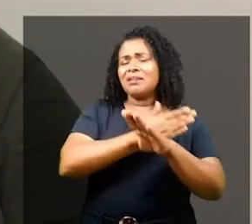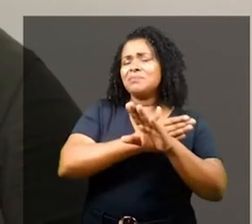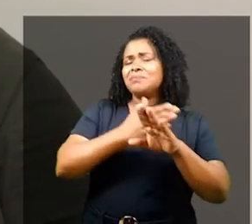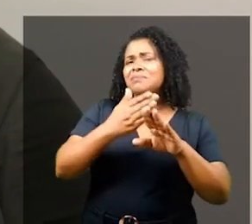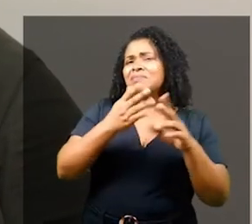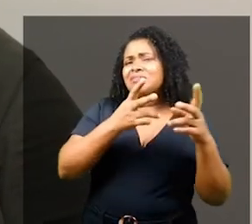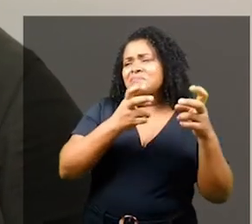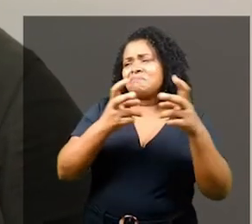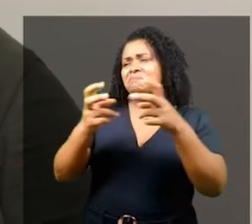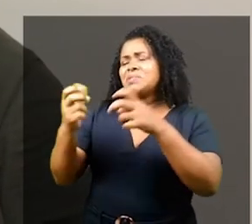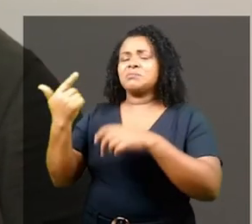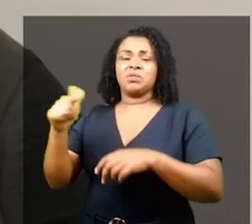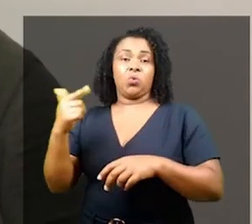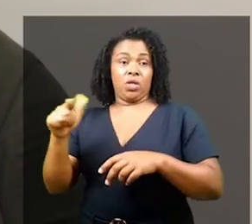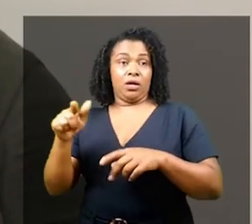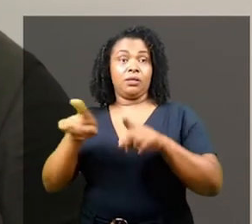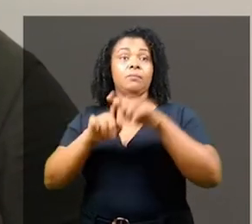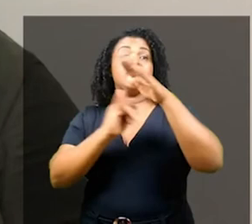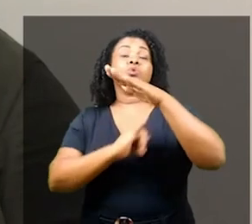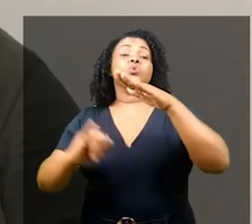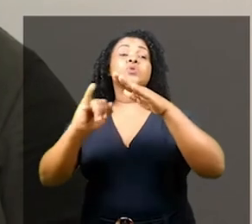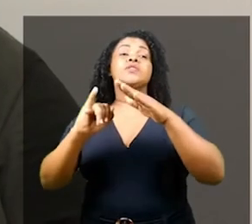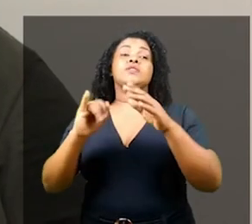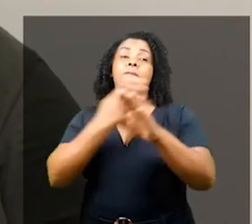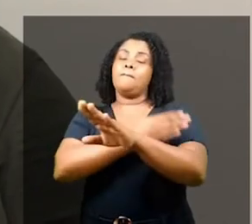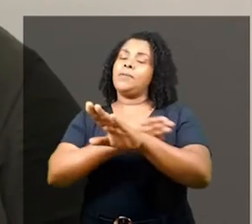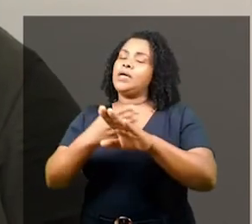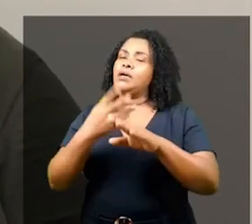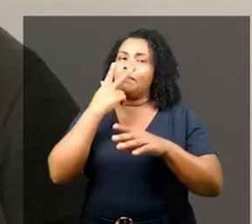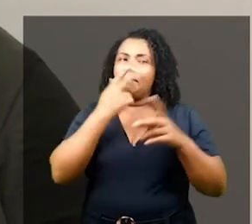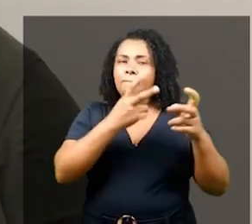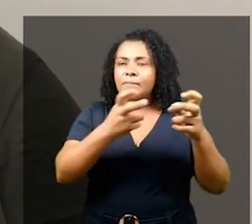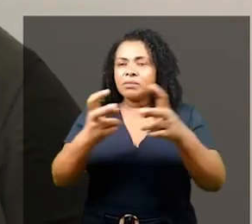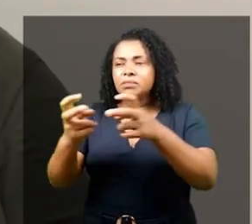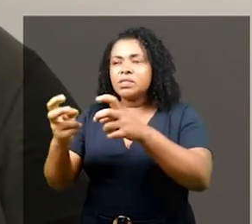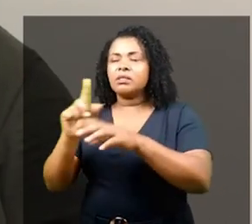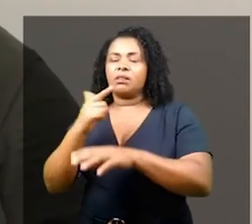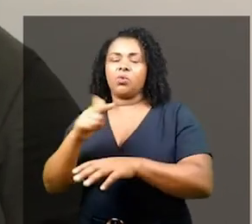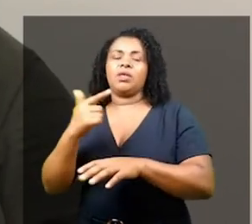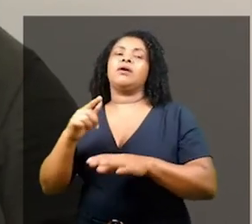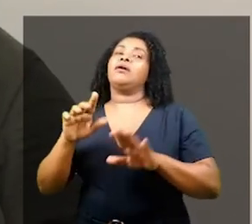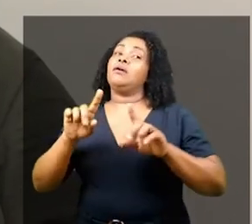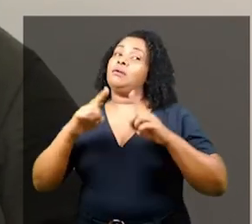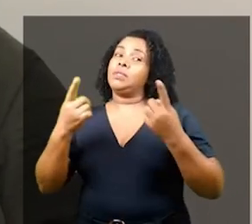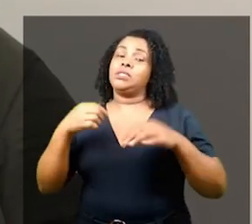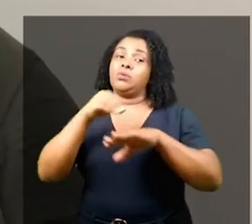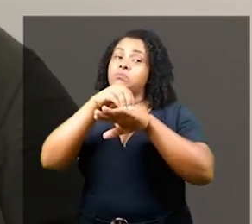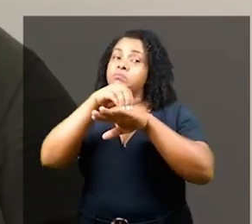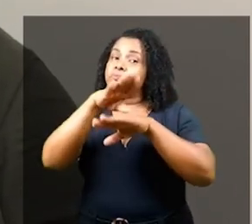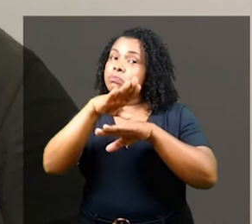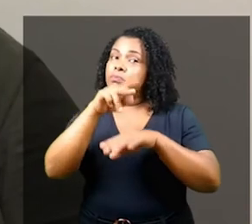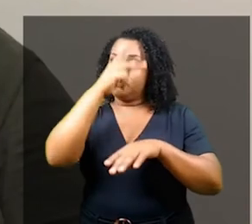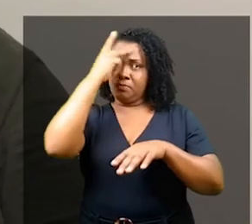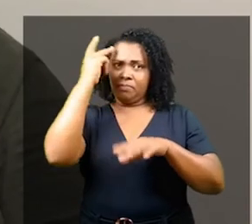na vista de pessoas brancas e de suas instituições. Pessoas brancas falem sobre